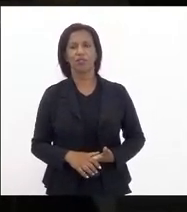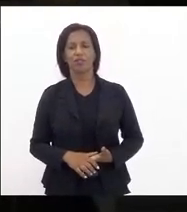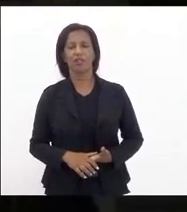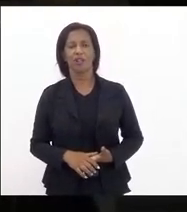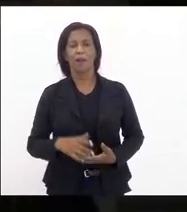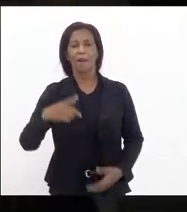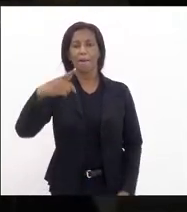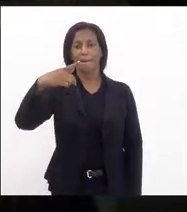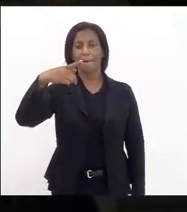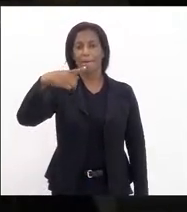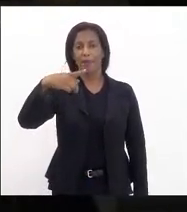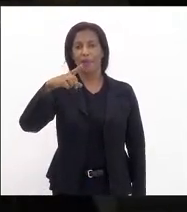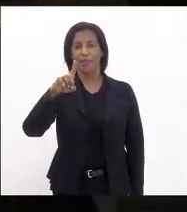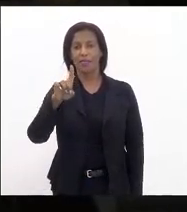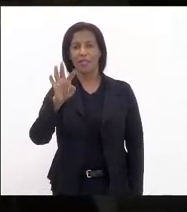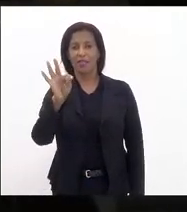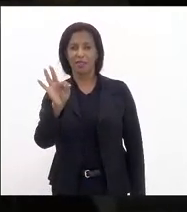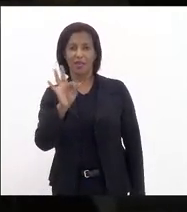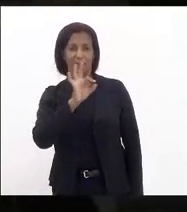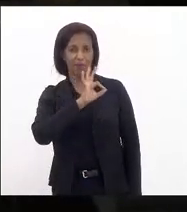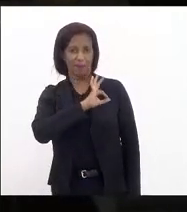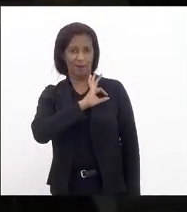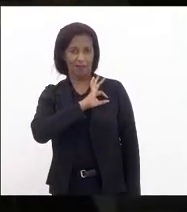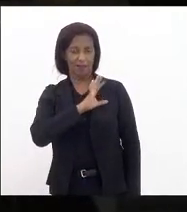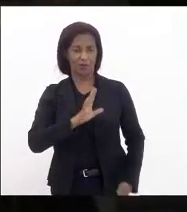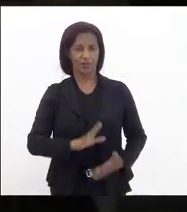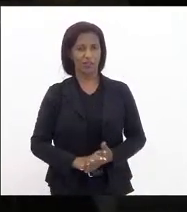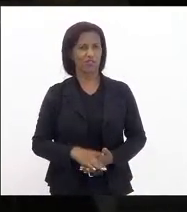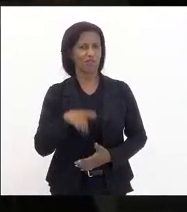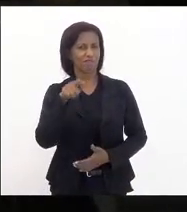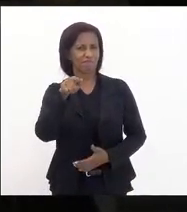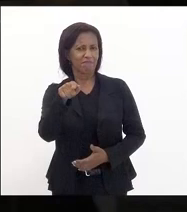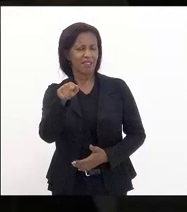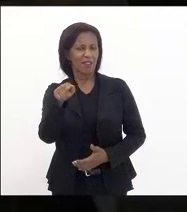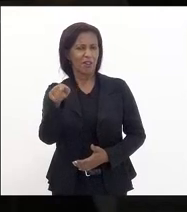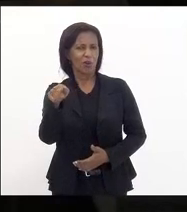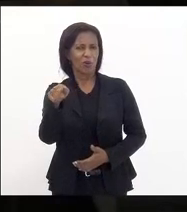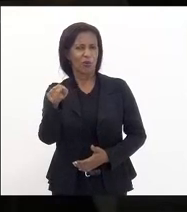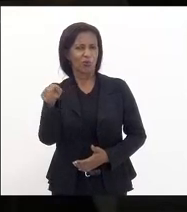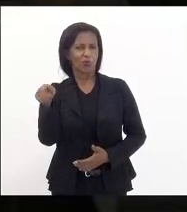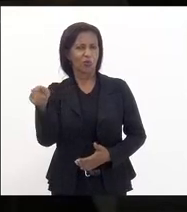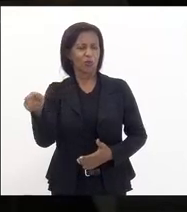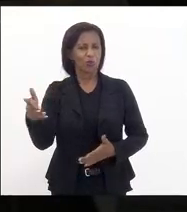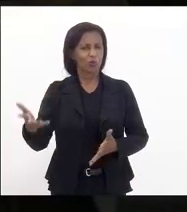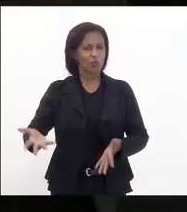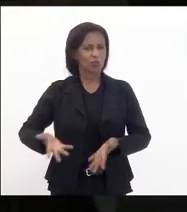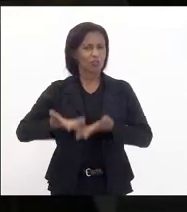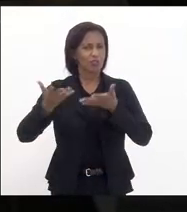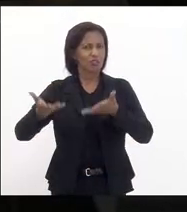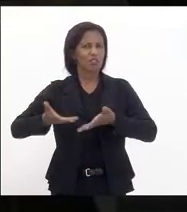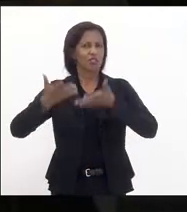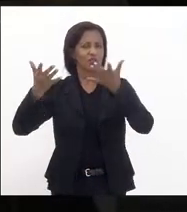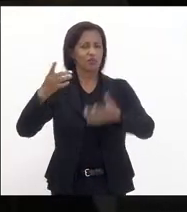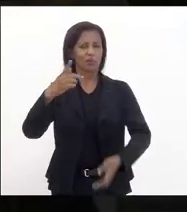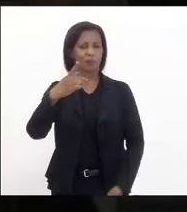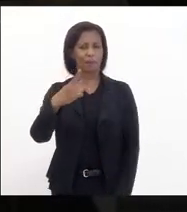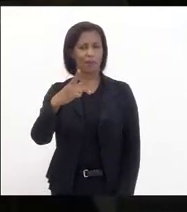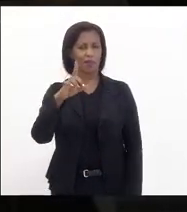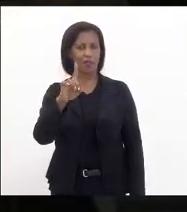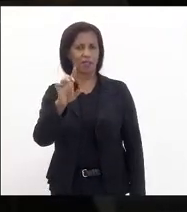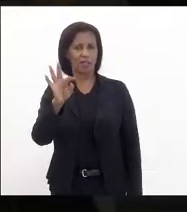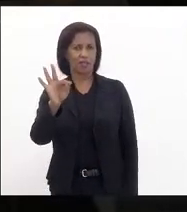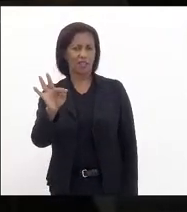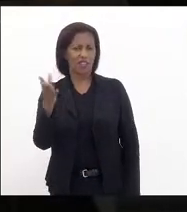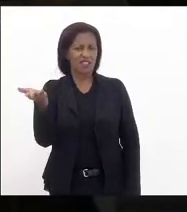do PDT e essa é uma das grandes bandeiras do PDT desde